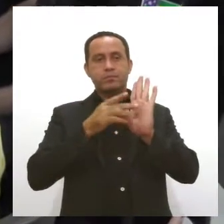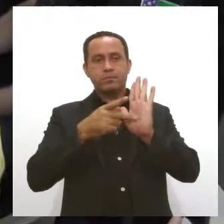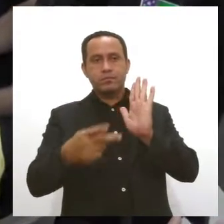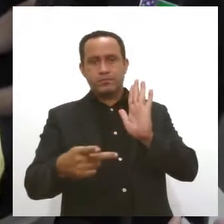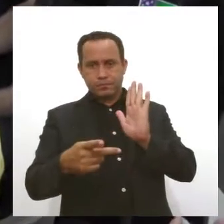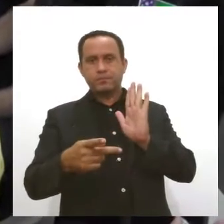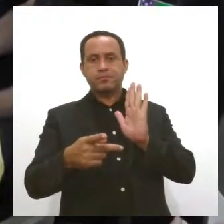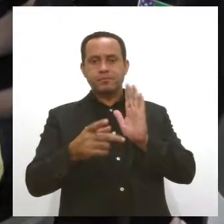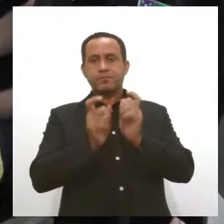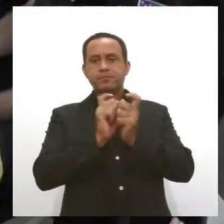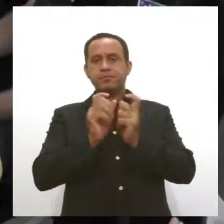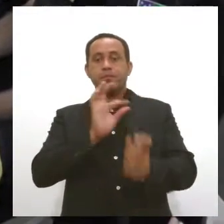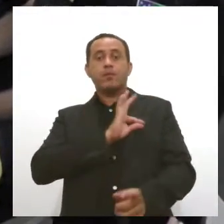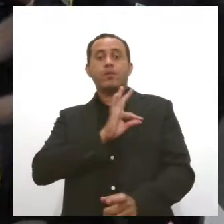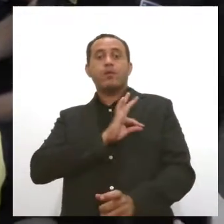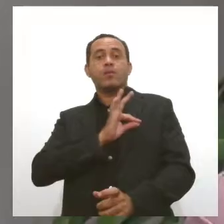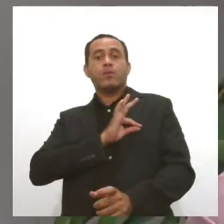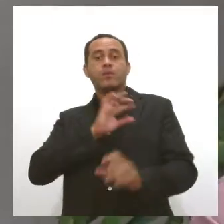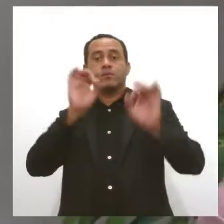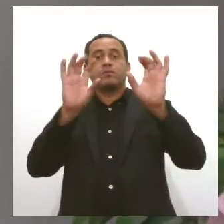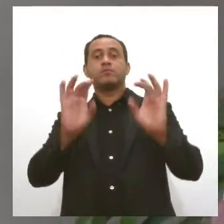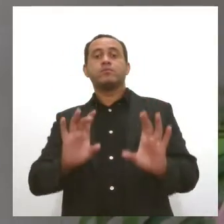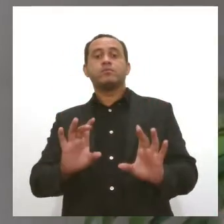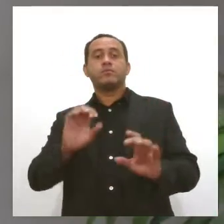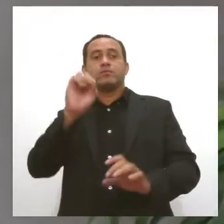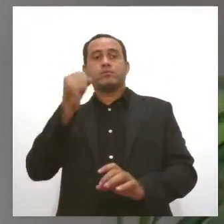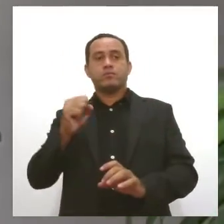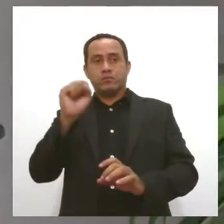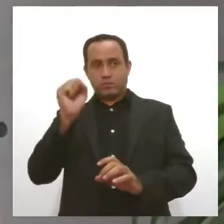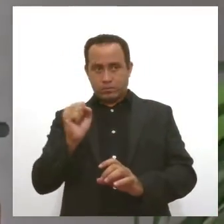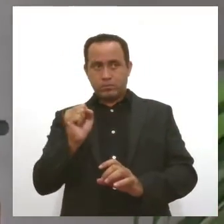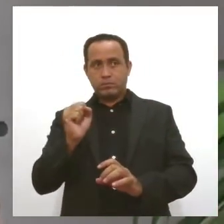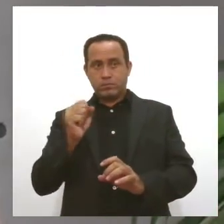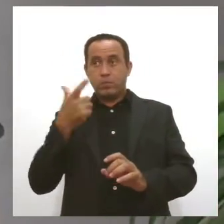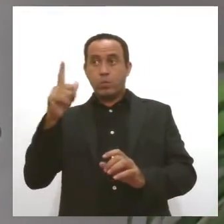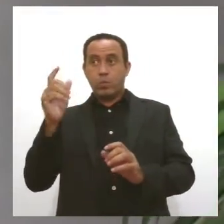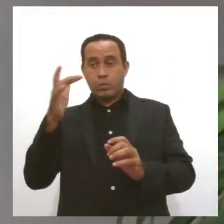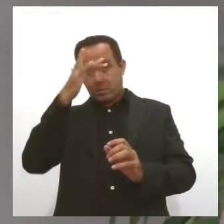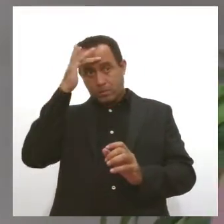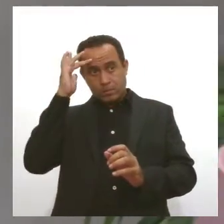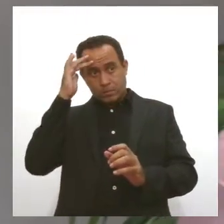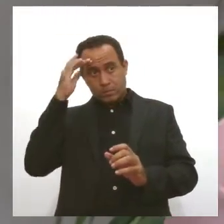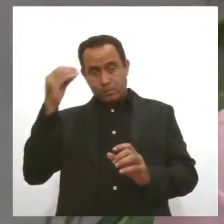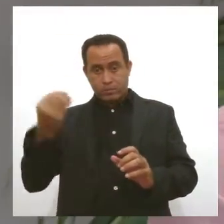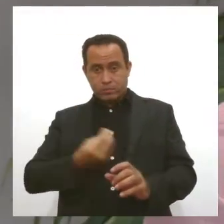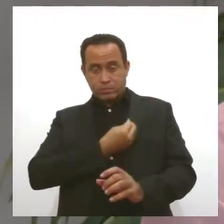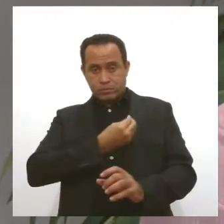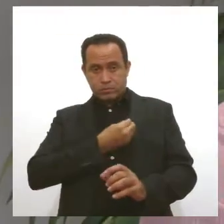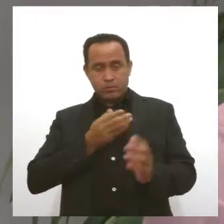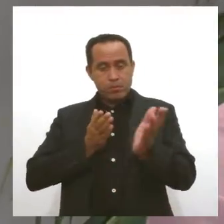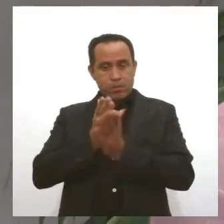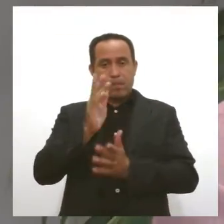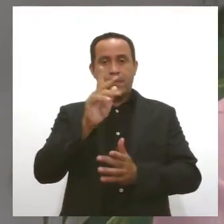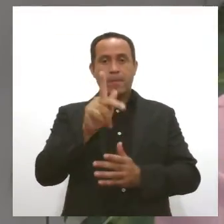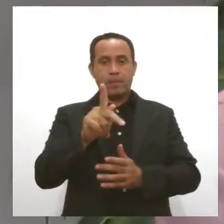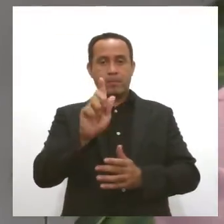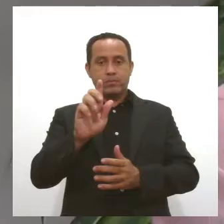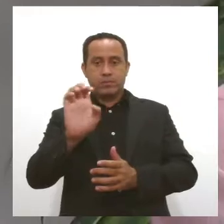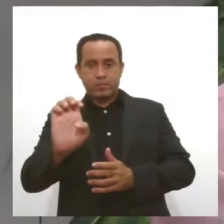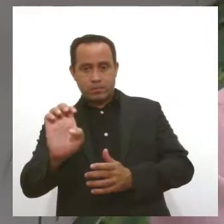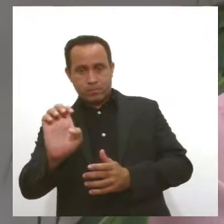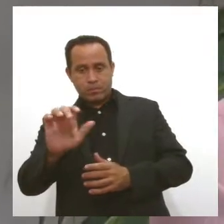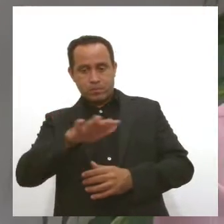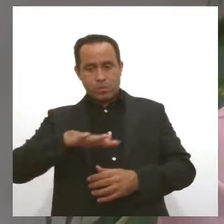estabelecimento da polícia penal em Sergipe. Outro membro da comissão foi a Procuradoria-Geral do Estado, a PGE. O Procurador